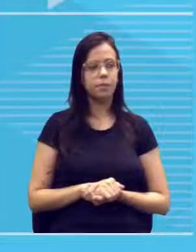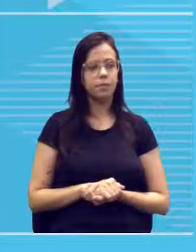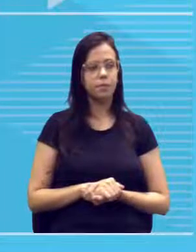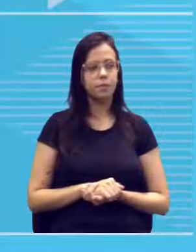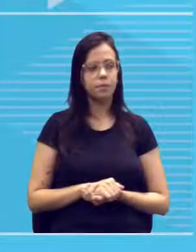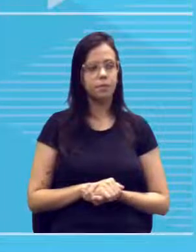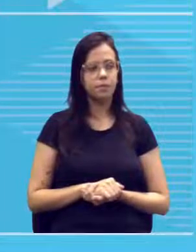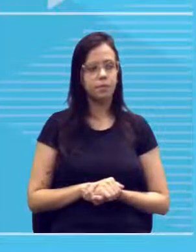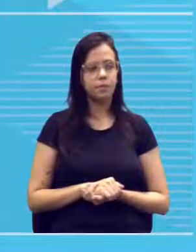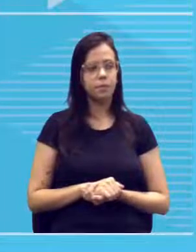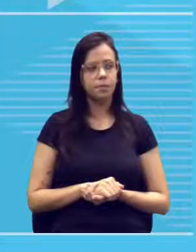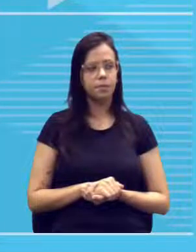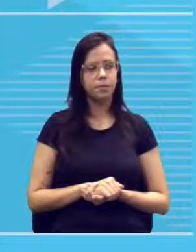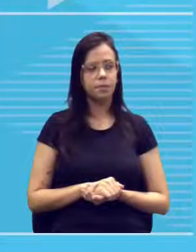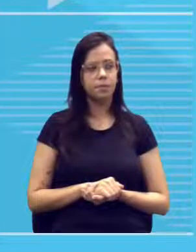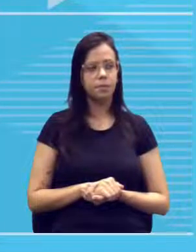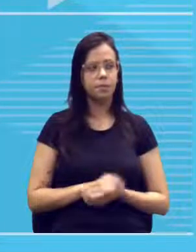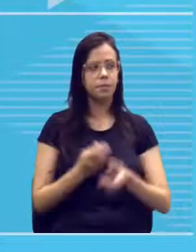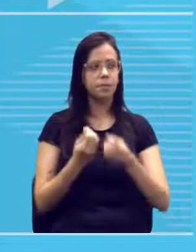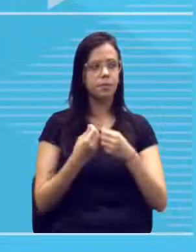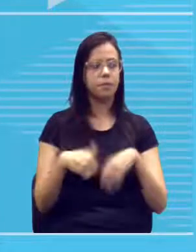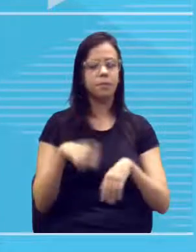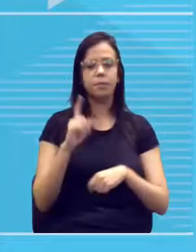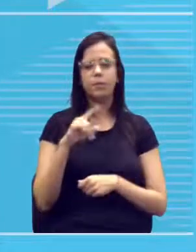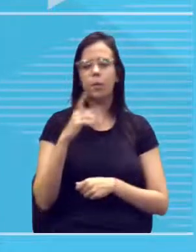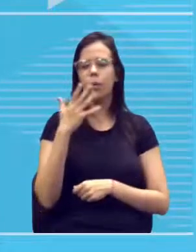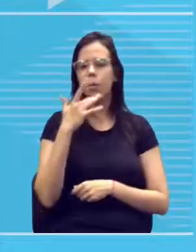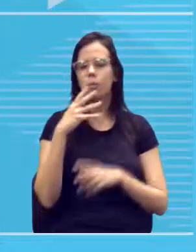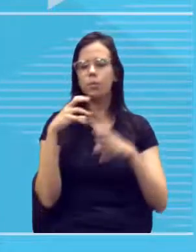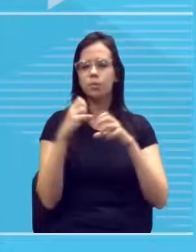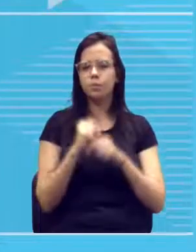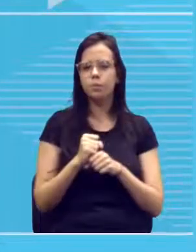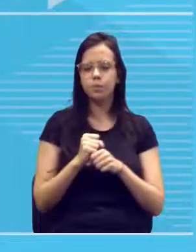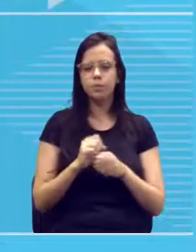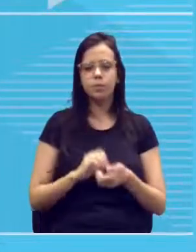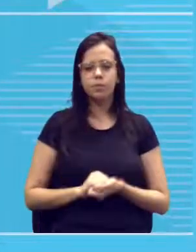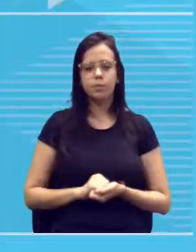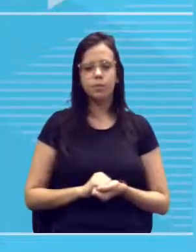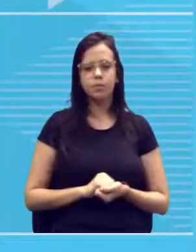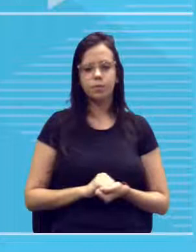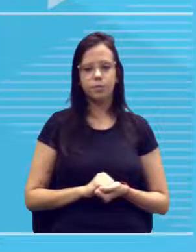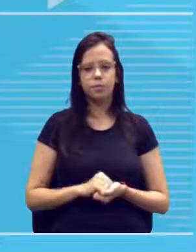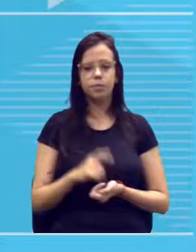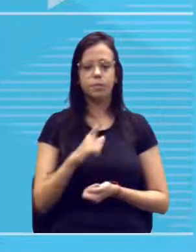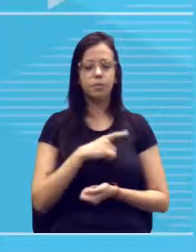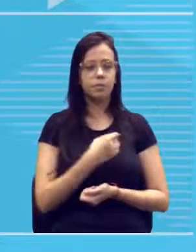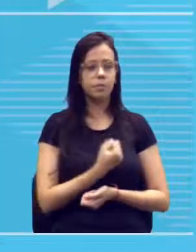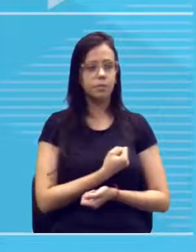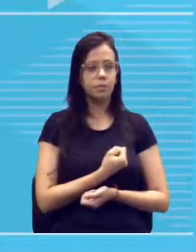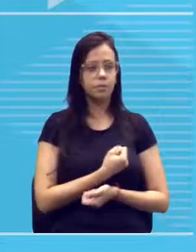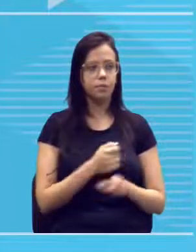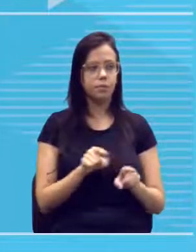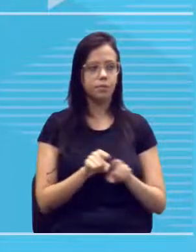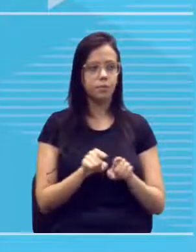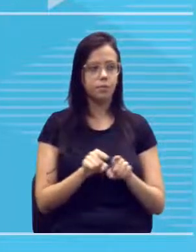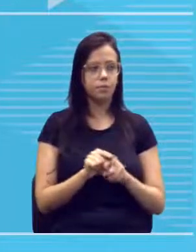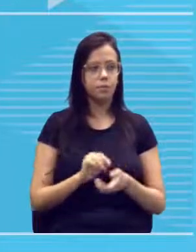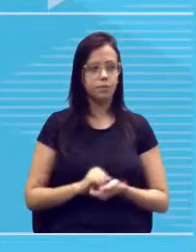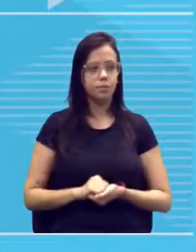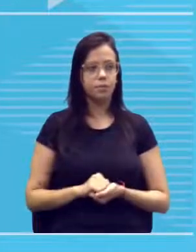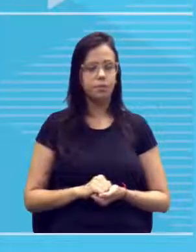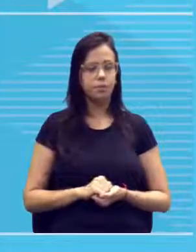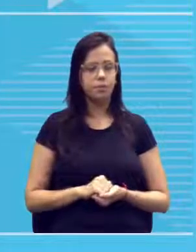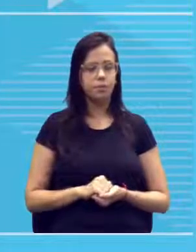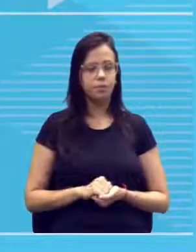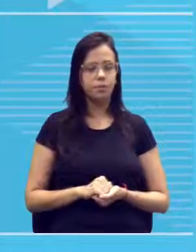legenda, que os afetados são os rasurados. ou seja, aqui ele ainda me diz pra gente a numeração. Número um, dois, três, quatro,